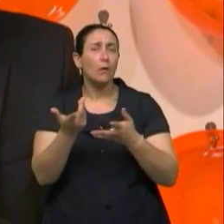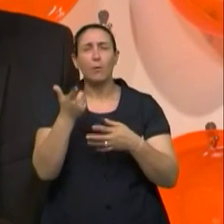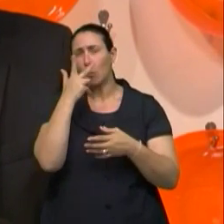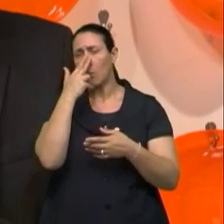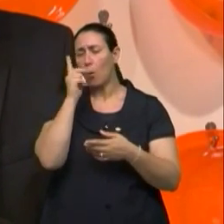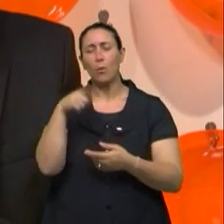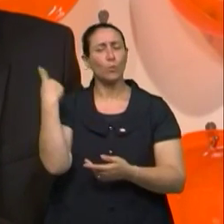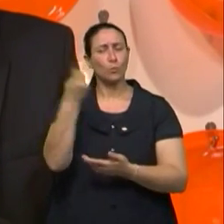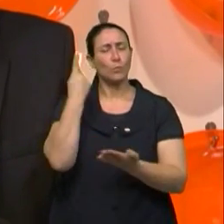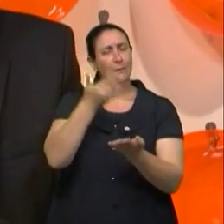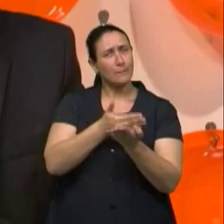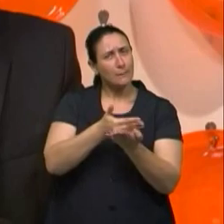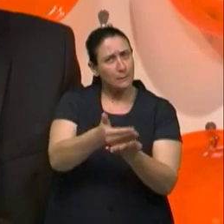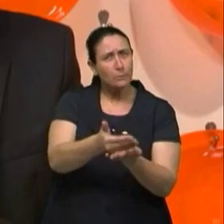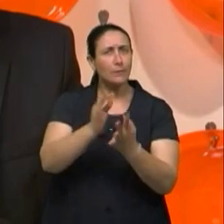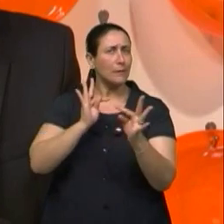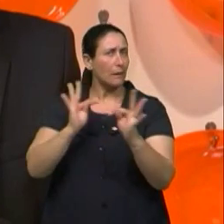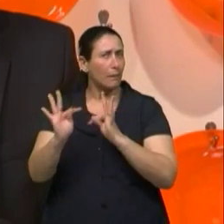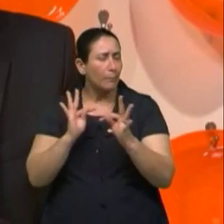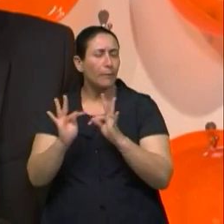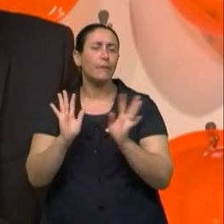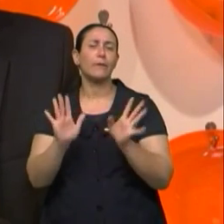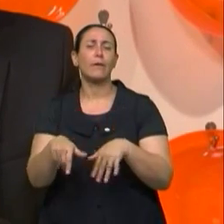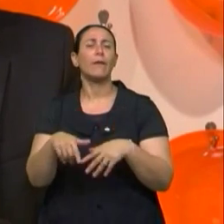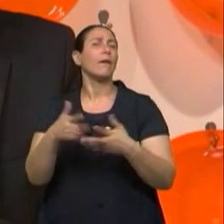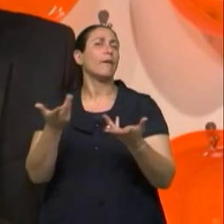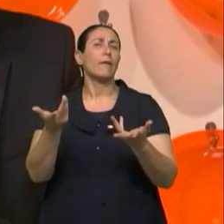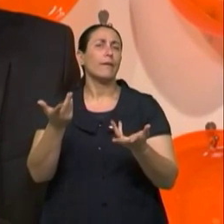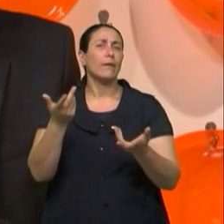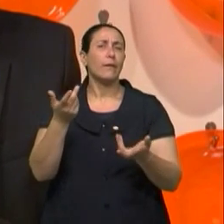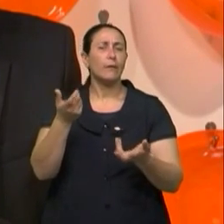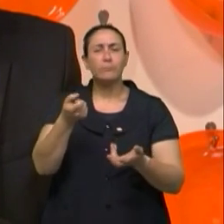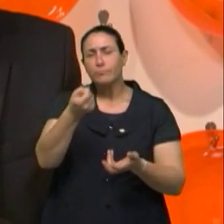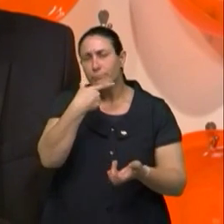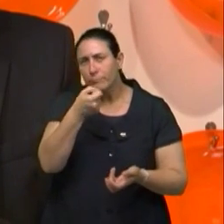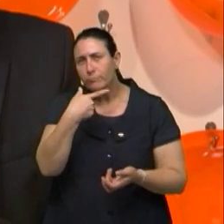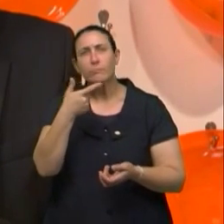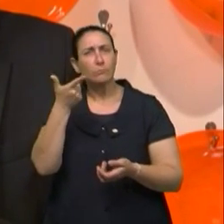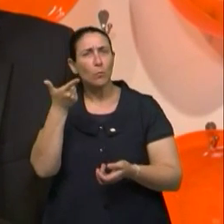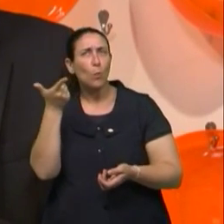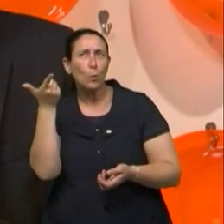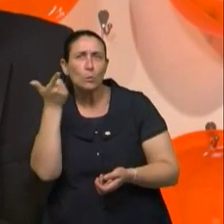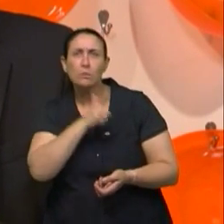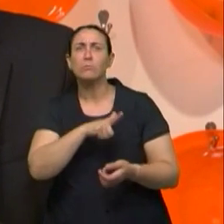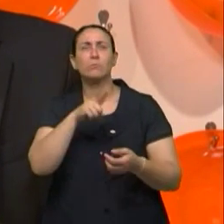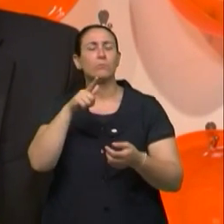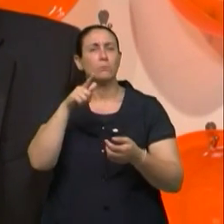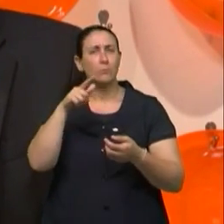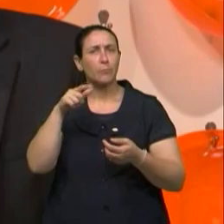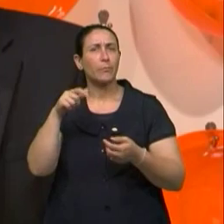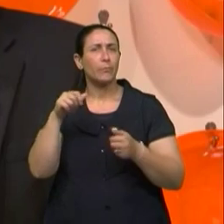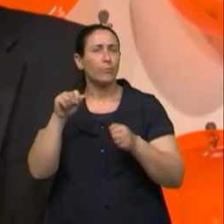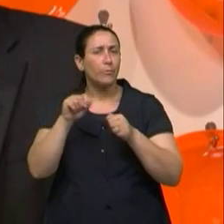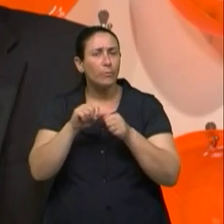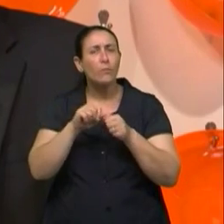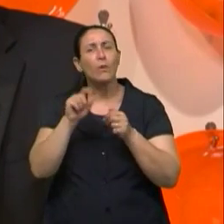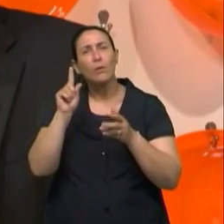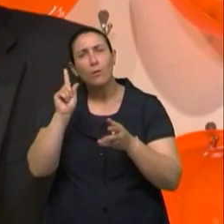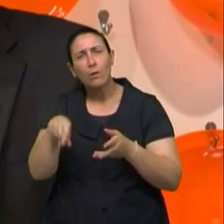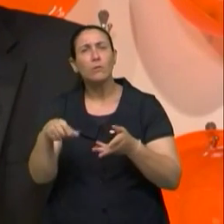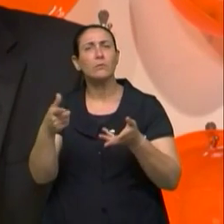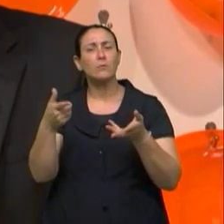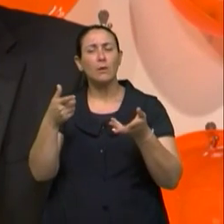início do tratamento, as medicações, elas podem trazer para efeitos, Que são para efeitos especialmente